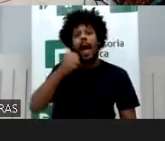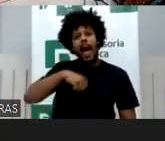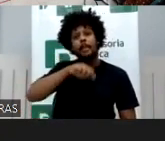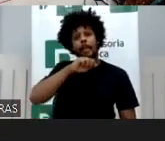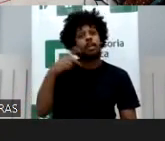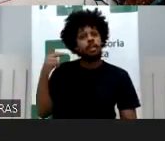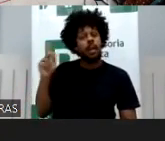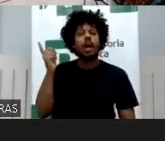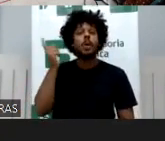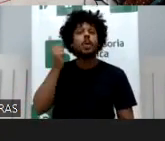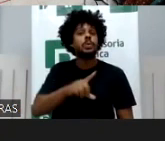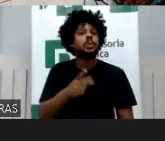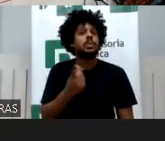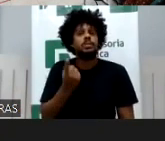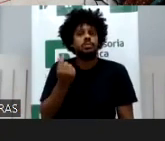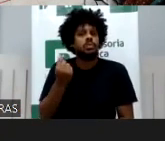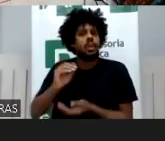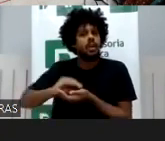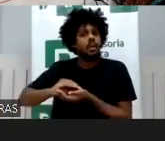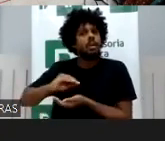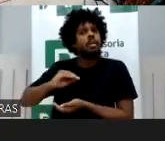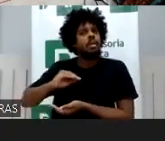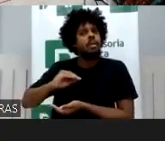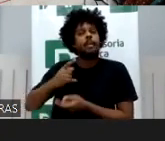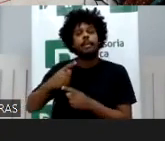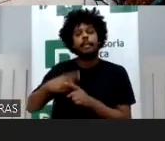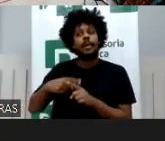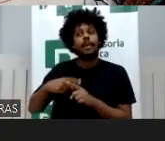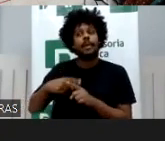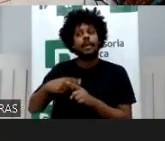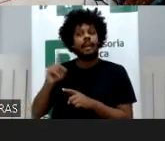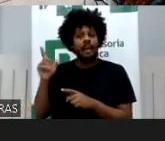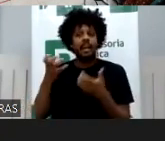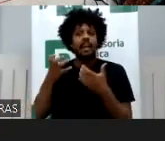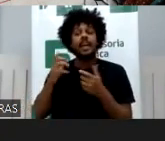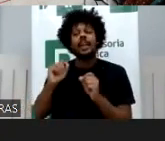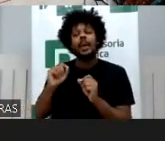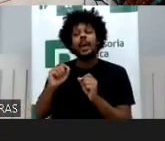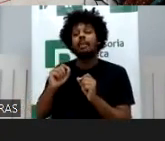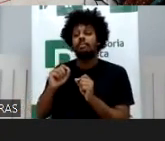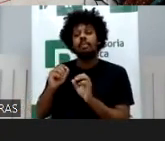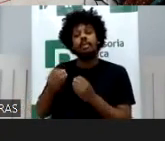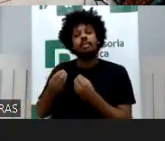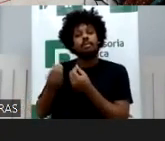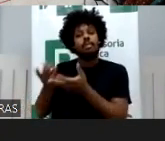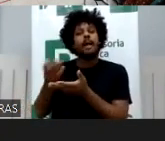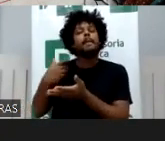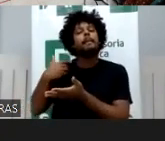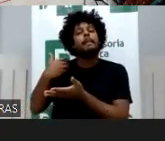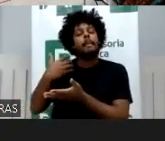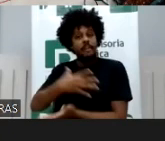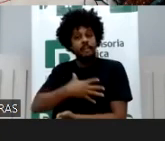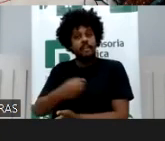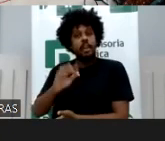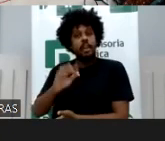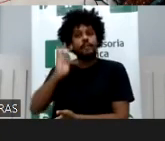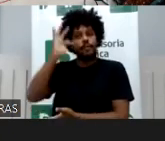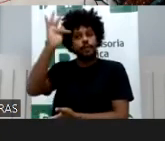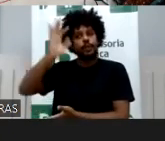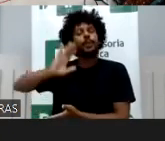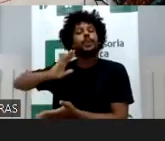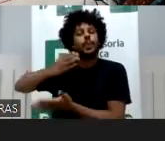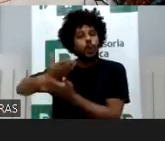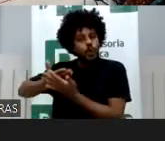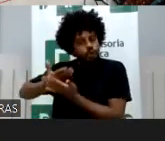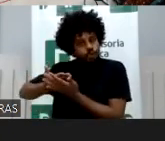queria garantir os estudos da minha filha, queria garantir, eu garanti com o eu ganhei e o que eu estou ganhando, ela não vai ter dificuldade para se formar no que ela quiser,